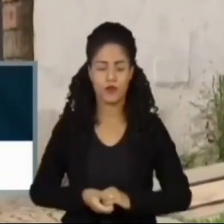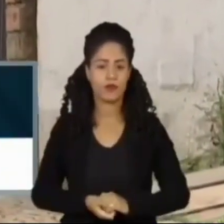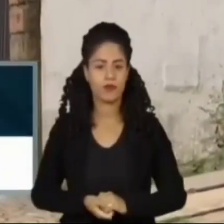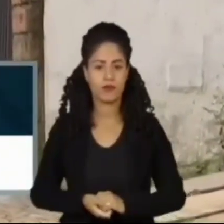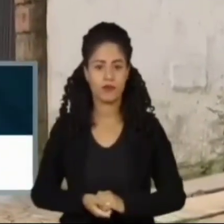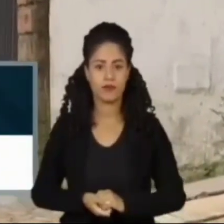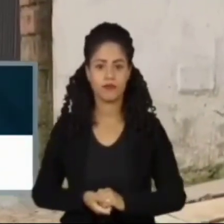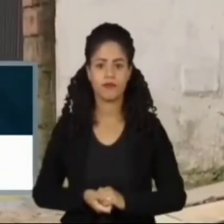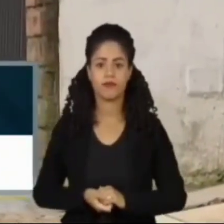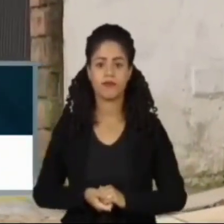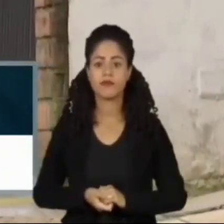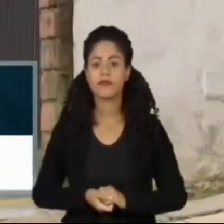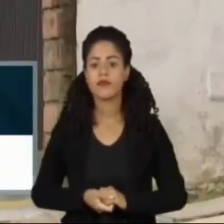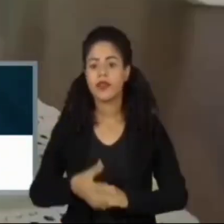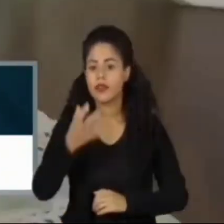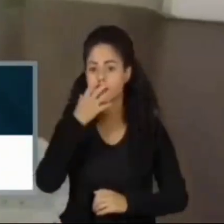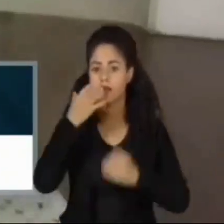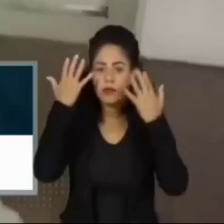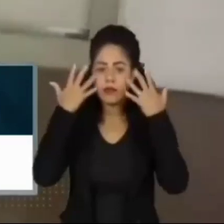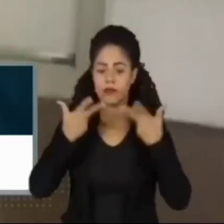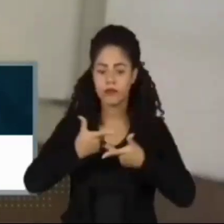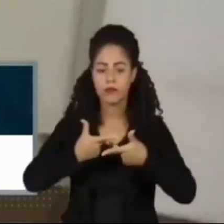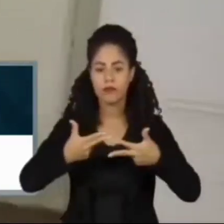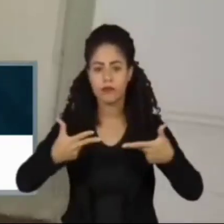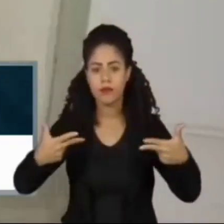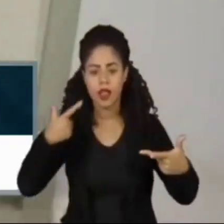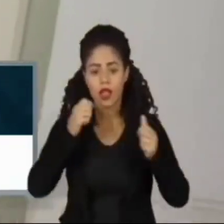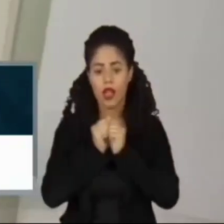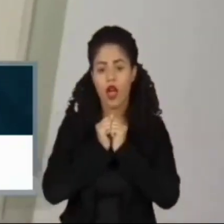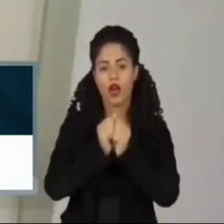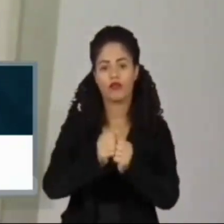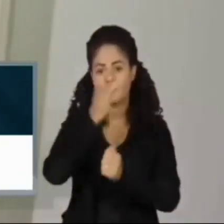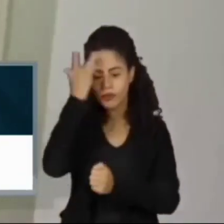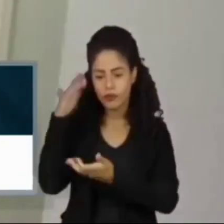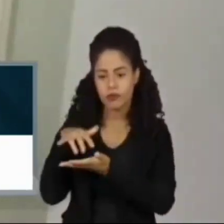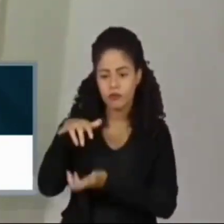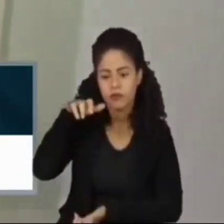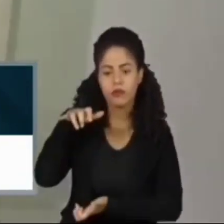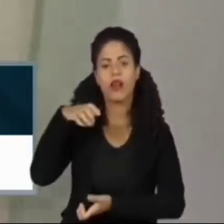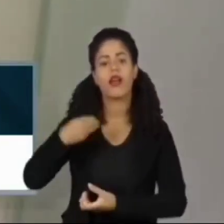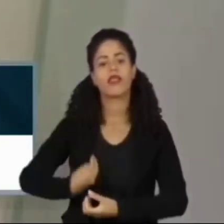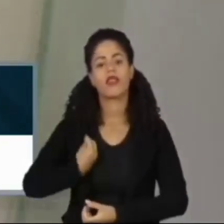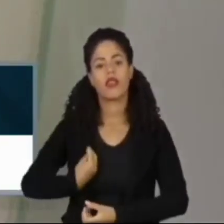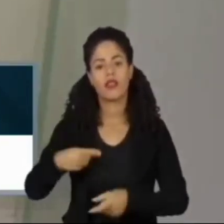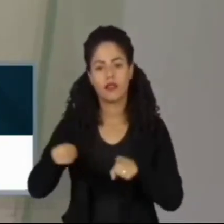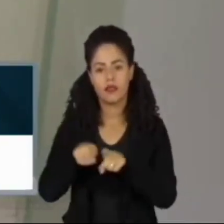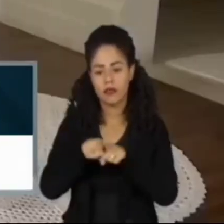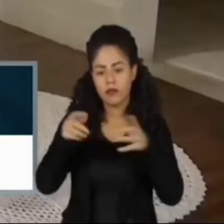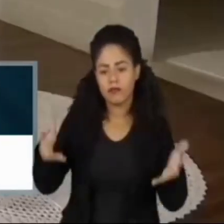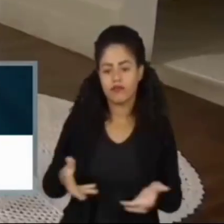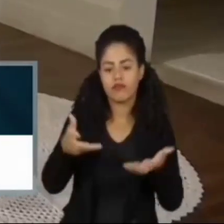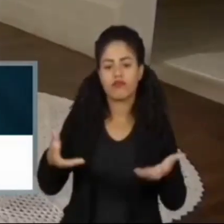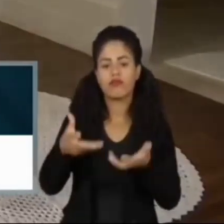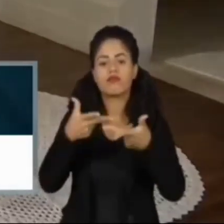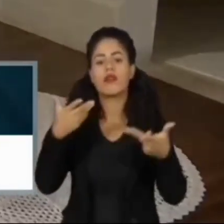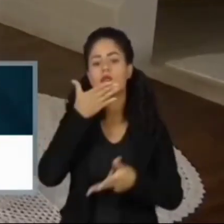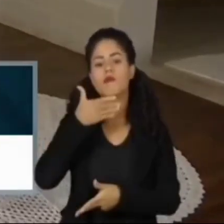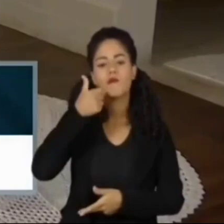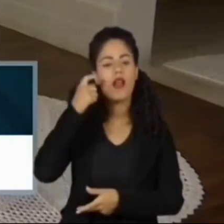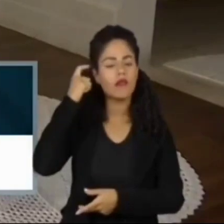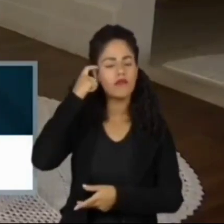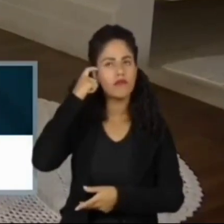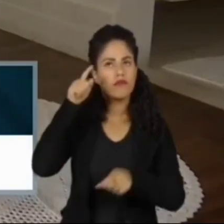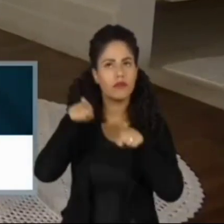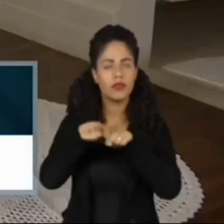Animais de estimação são aliados do envelhecimento saudável e ativo. Companhia traz melhores níveis cognitivos e